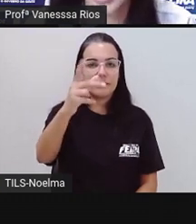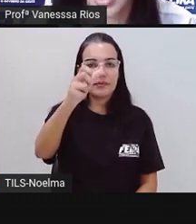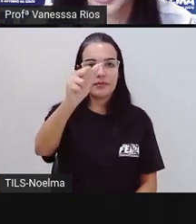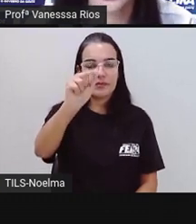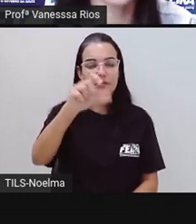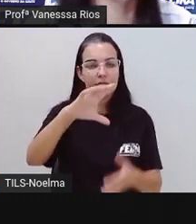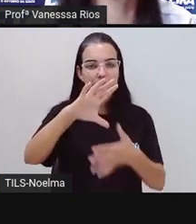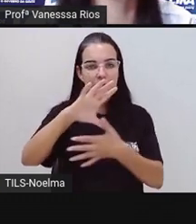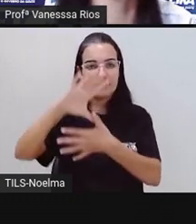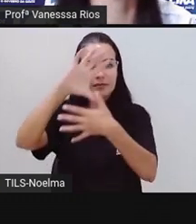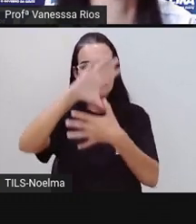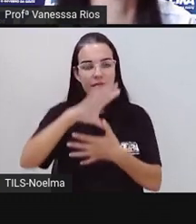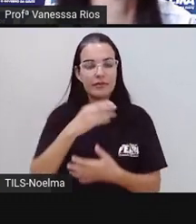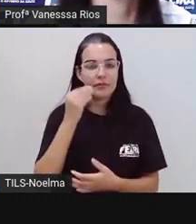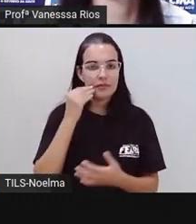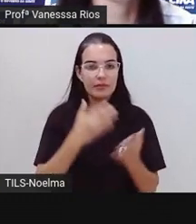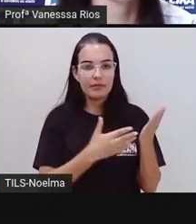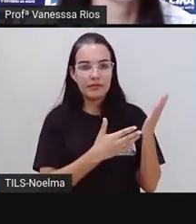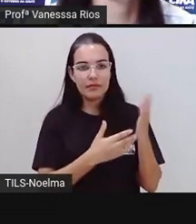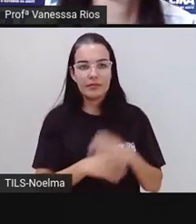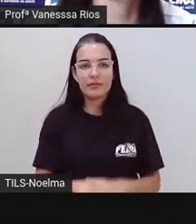territorial desse distrito.